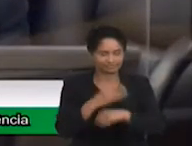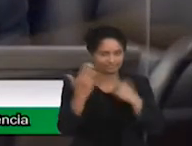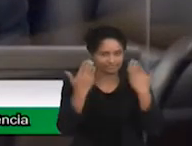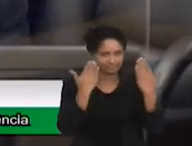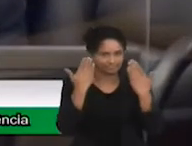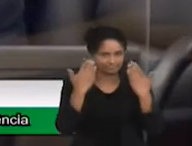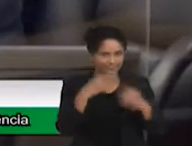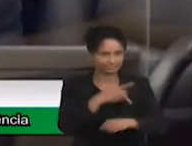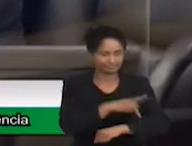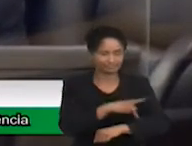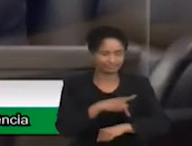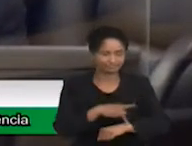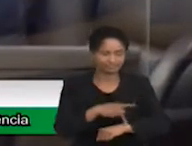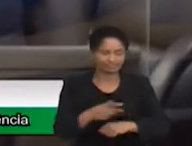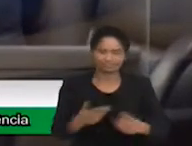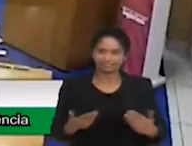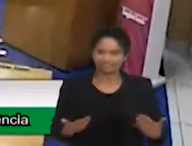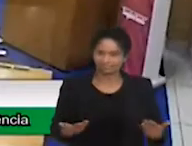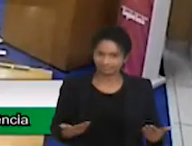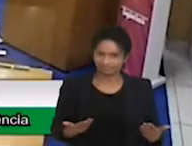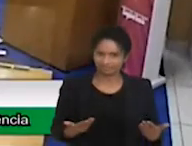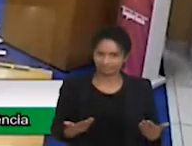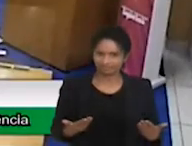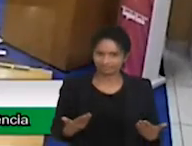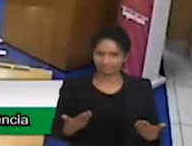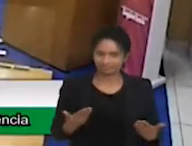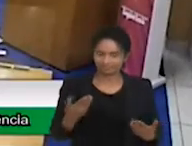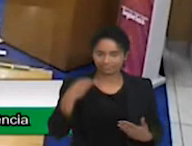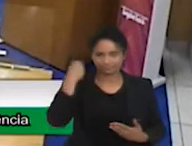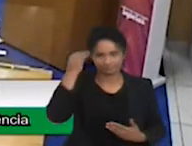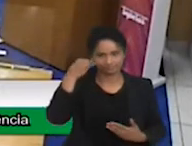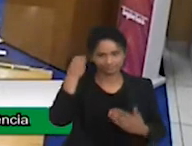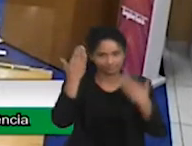você também tem 20 minutos.